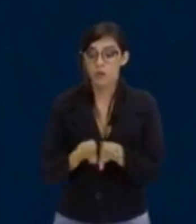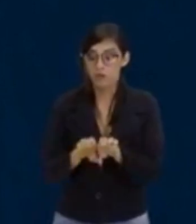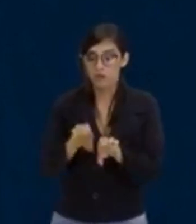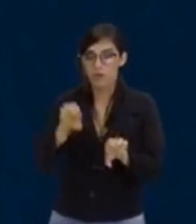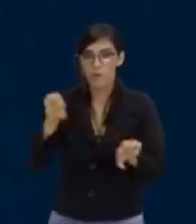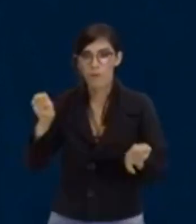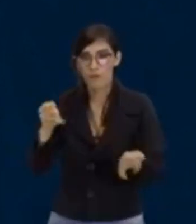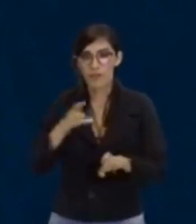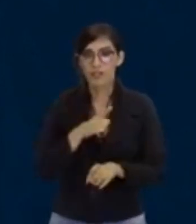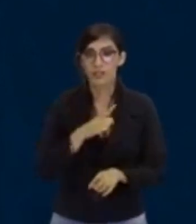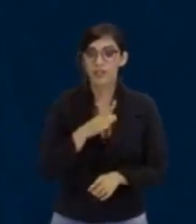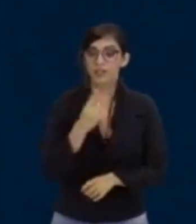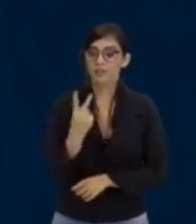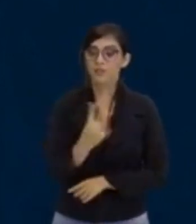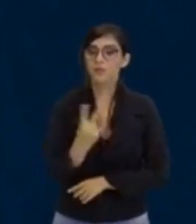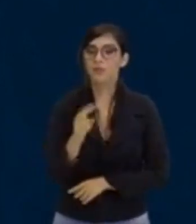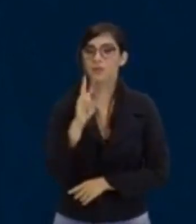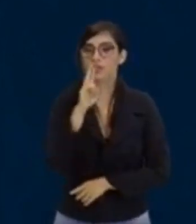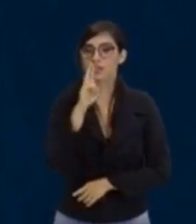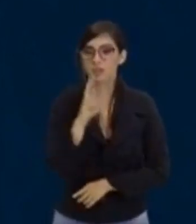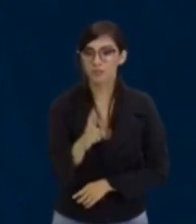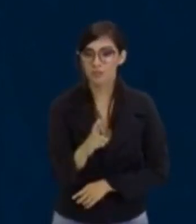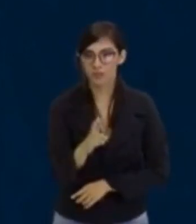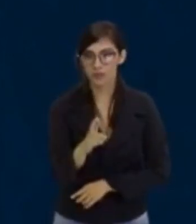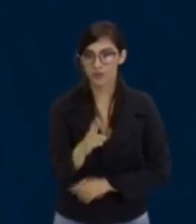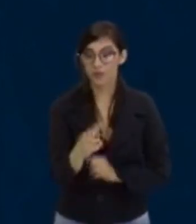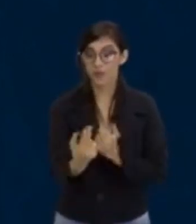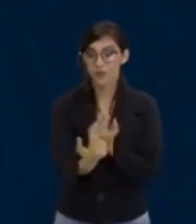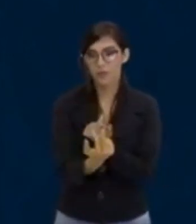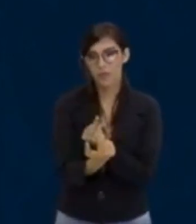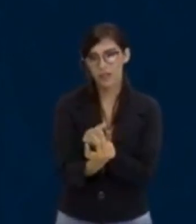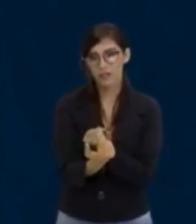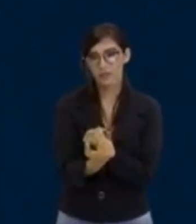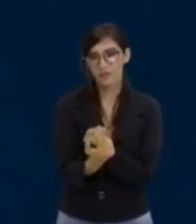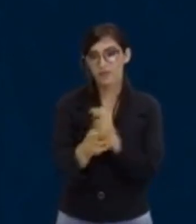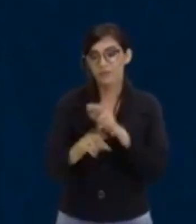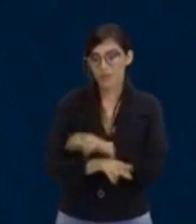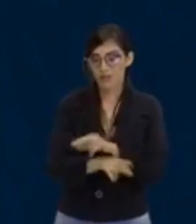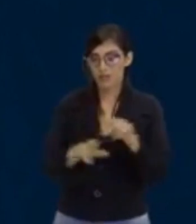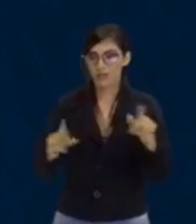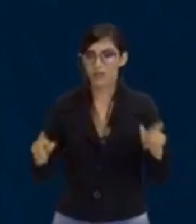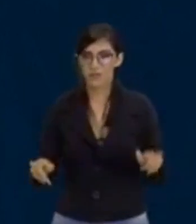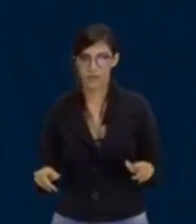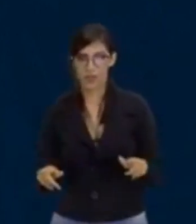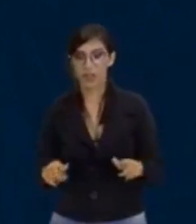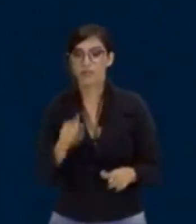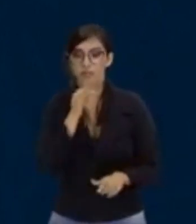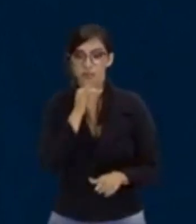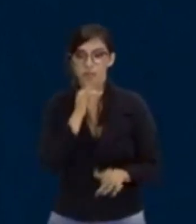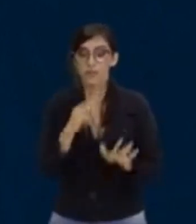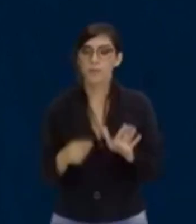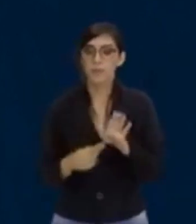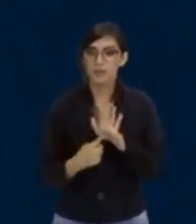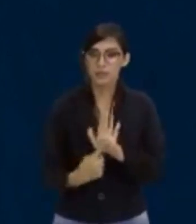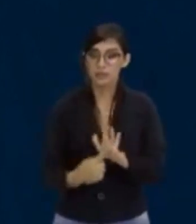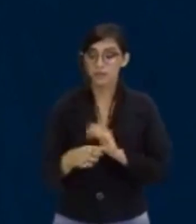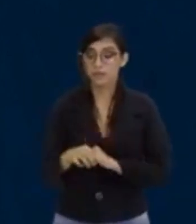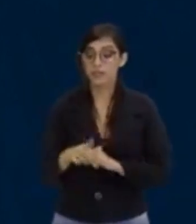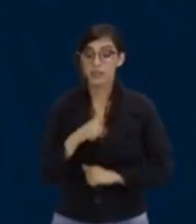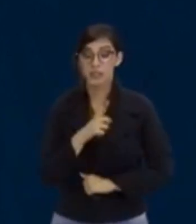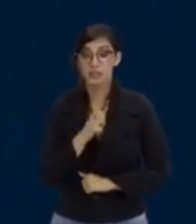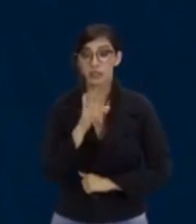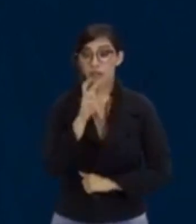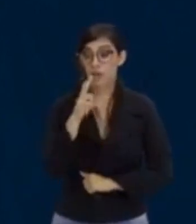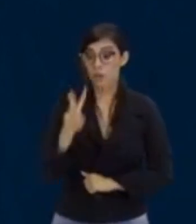elas são iguais, tá? Diferente do nosso exemplo, que tinham duas respostas diferentes. Então, pessoal, mas se tem duas